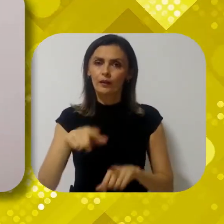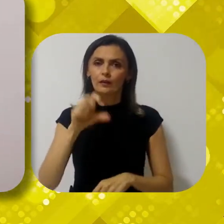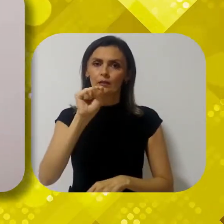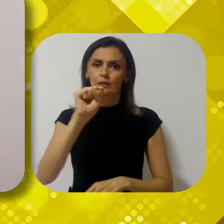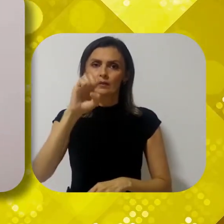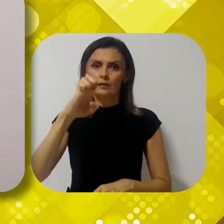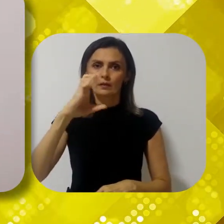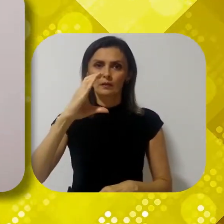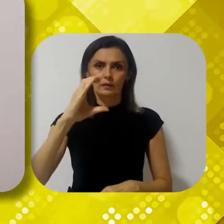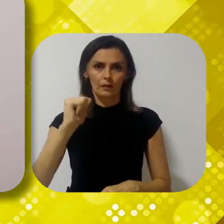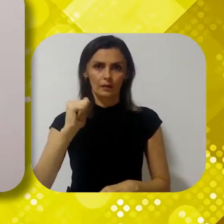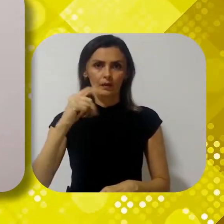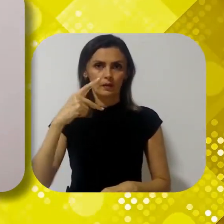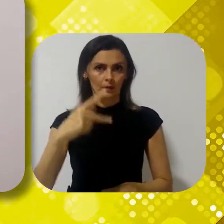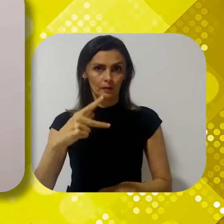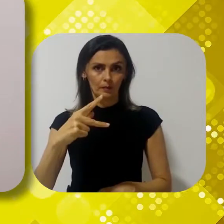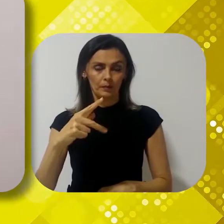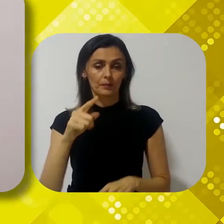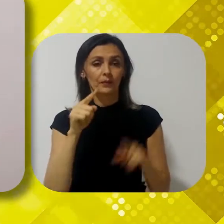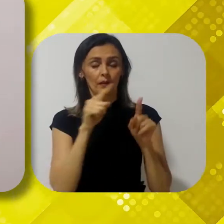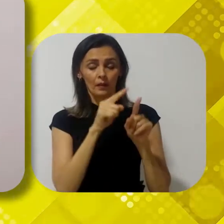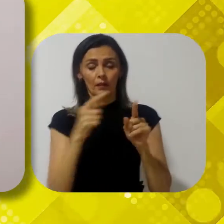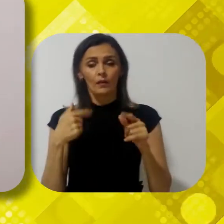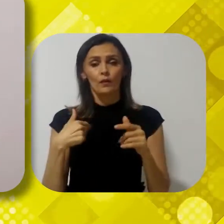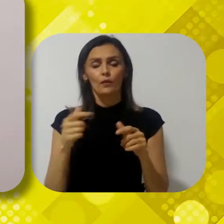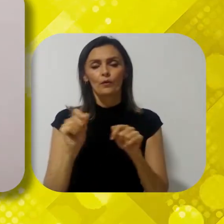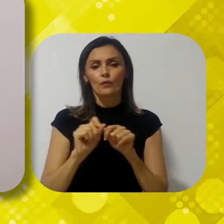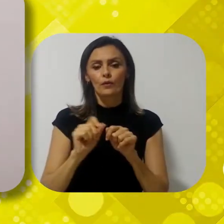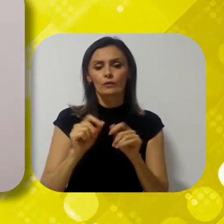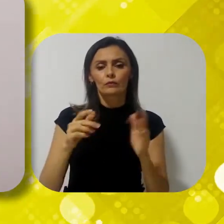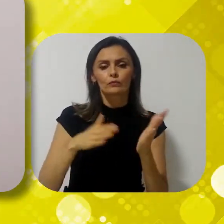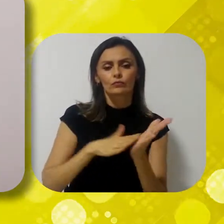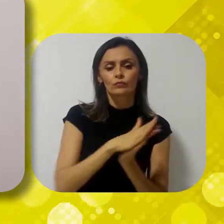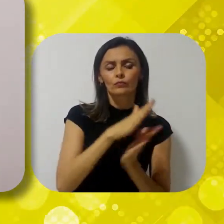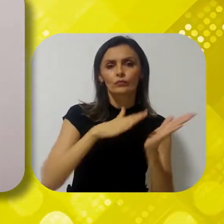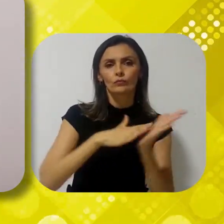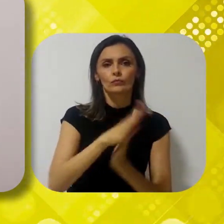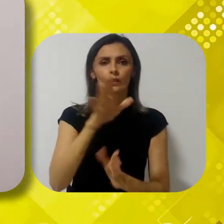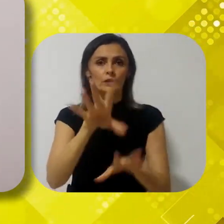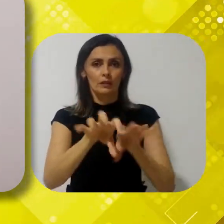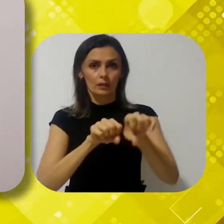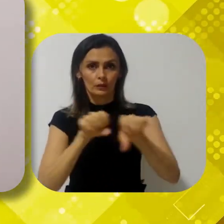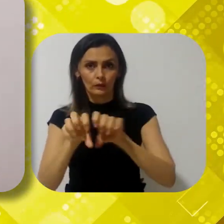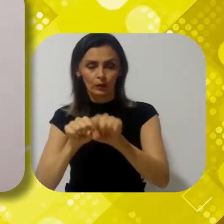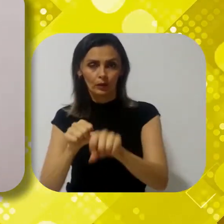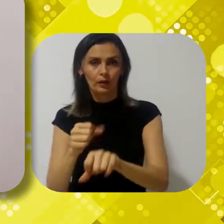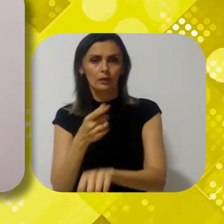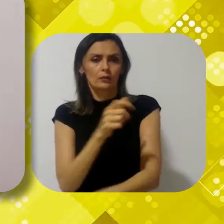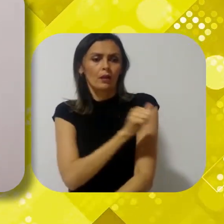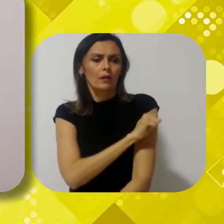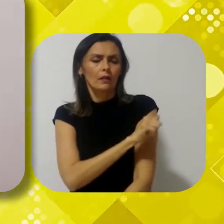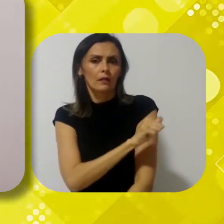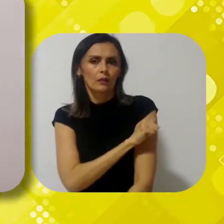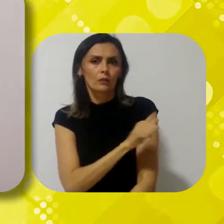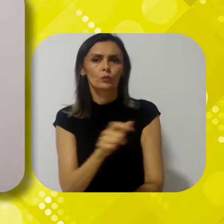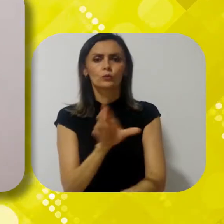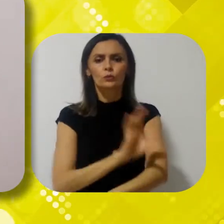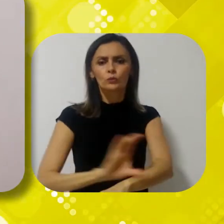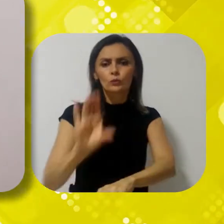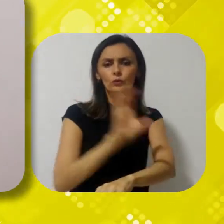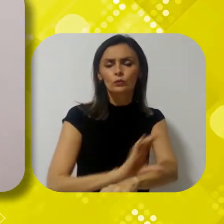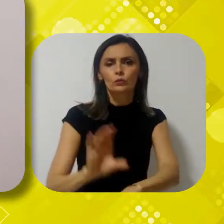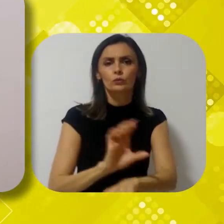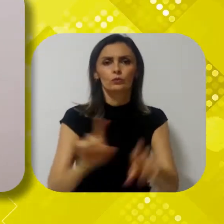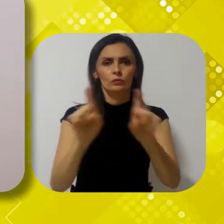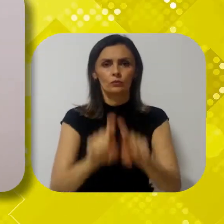ou CECAP. Na CECAP eu realizo tarefas como emitir os certificados dos alunos